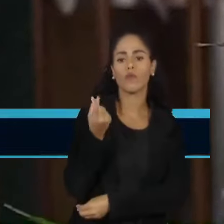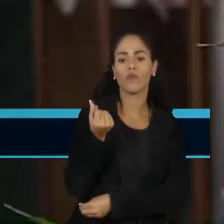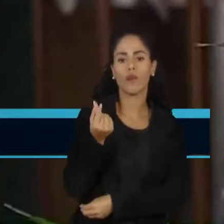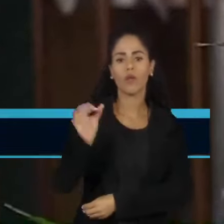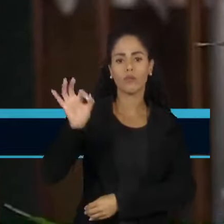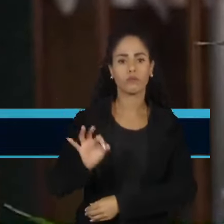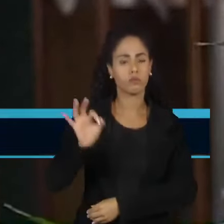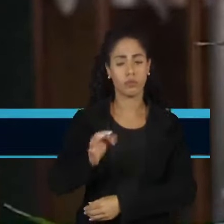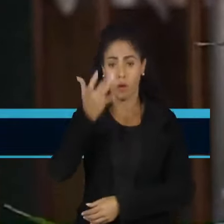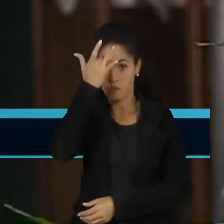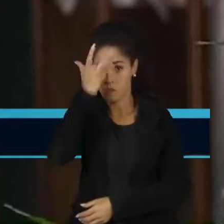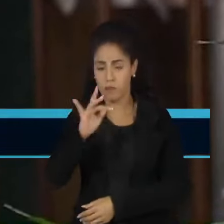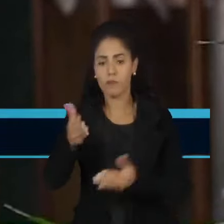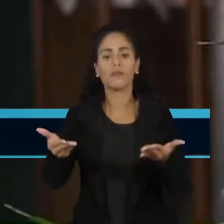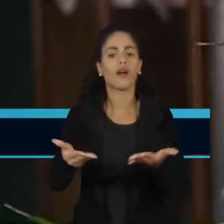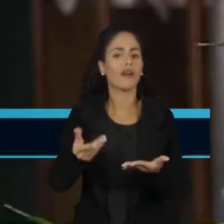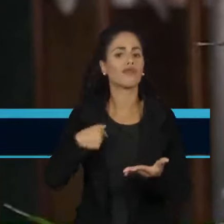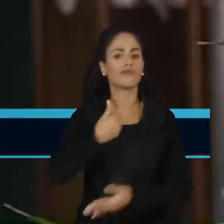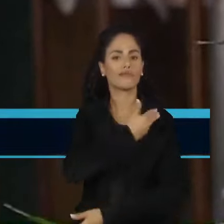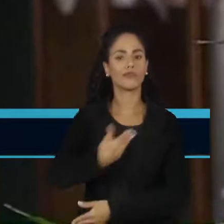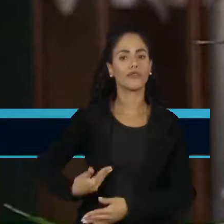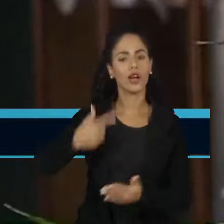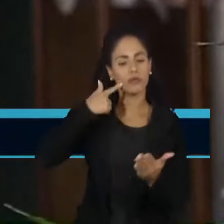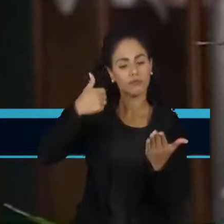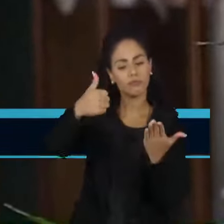mudança. Agora, o governo avalia a proposta.